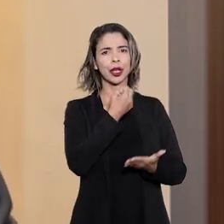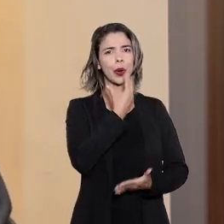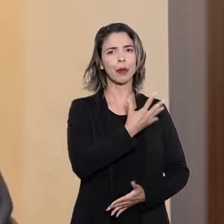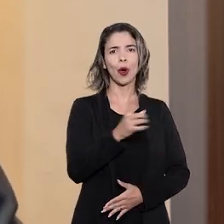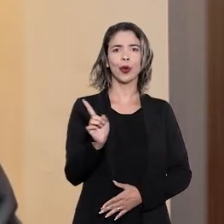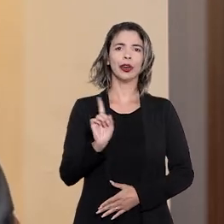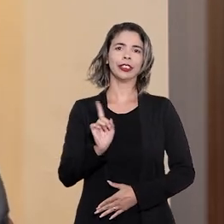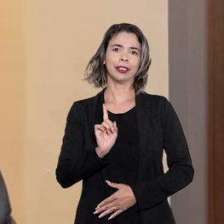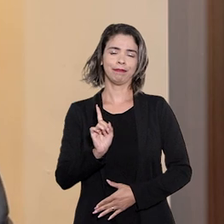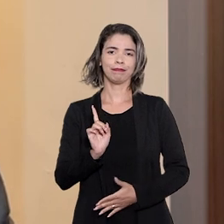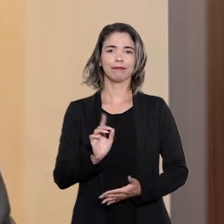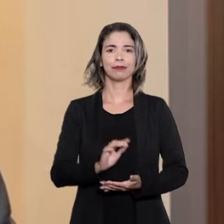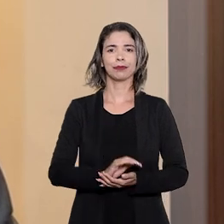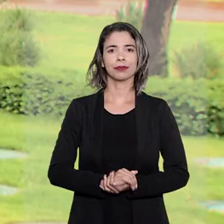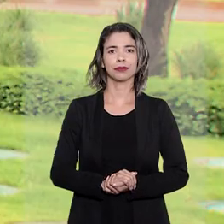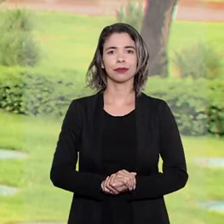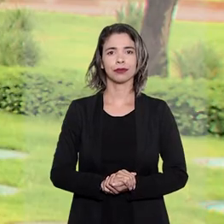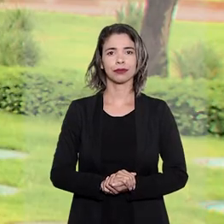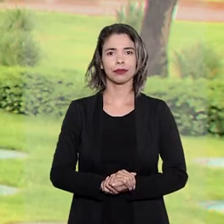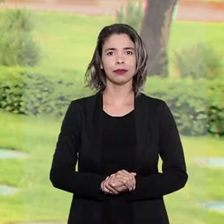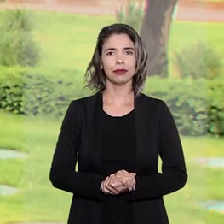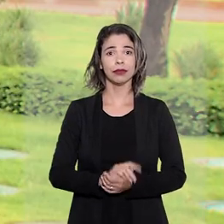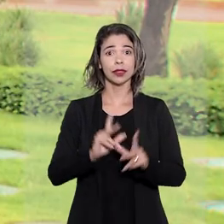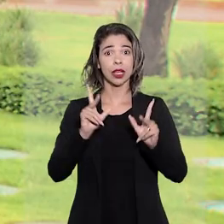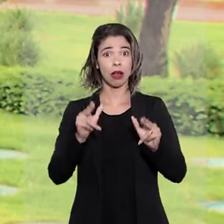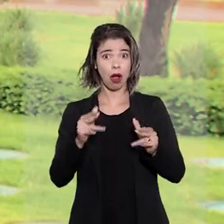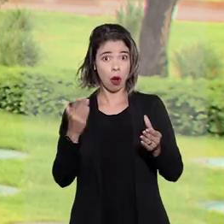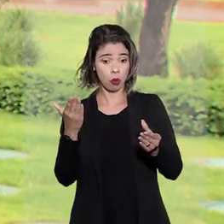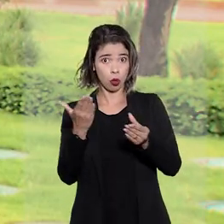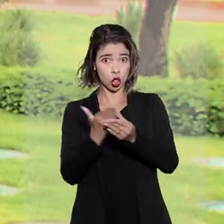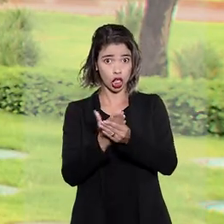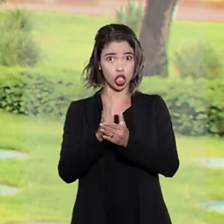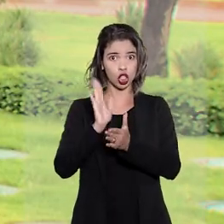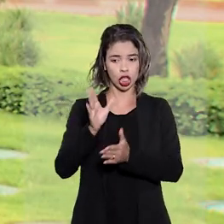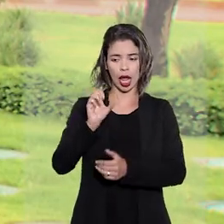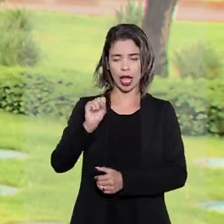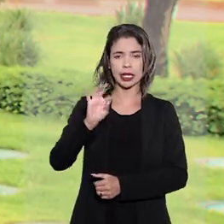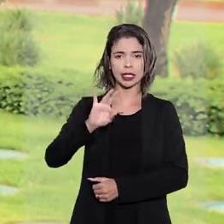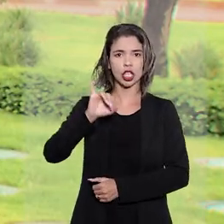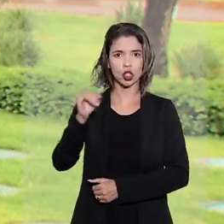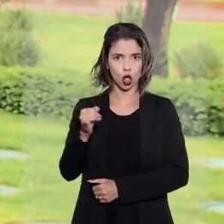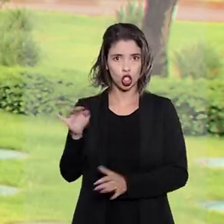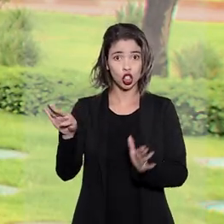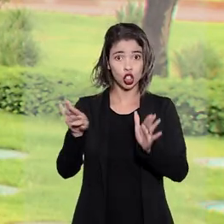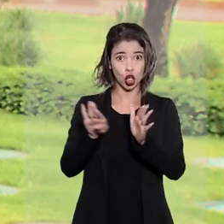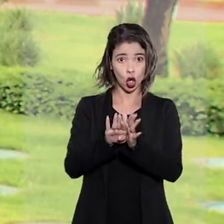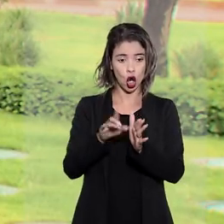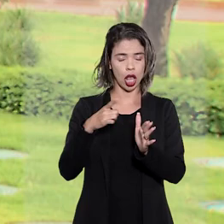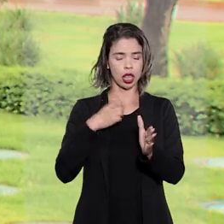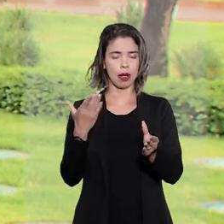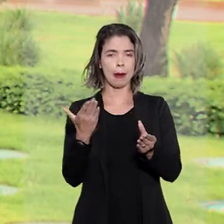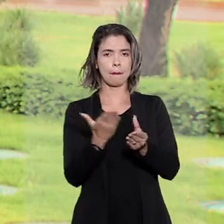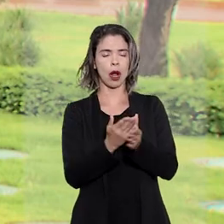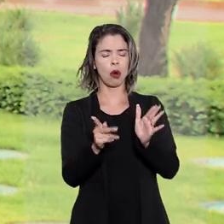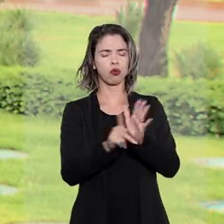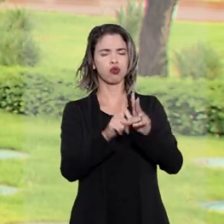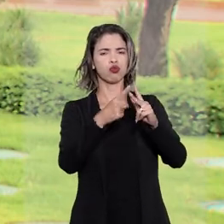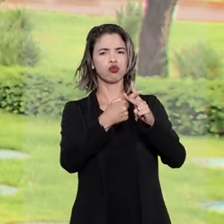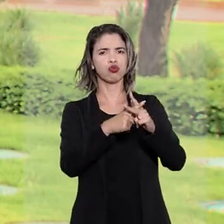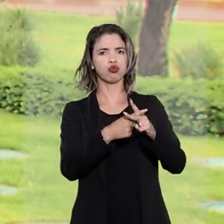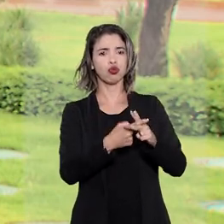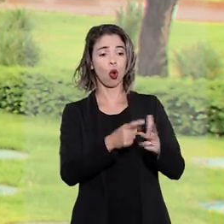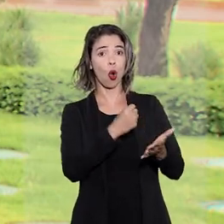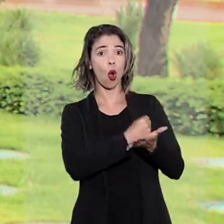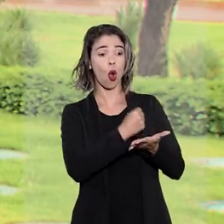compensa ou não para ele. De acordo com os autos de um processo que chegou ao STJ, foi ajuizada a ação revisional de